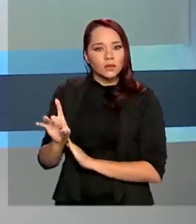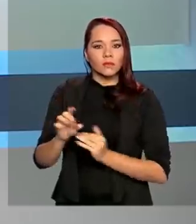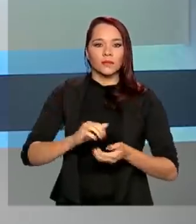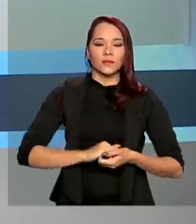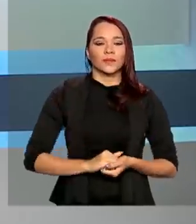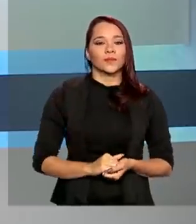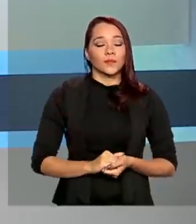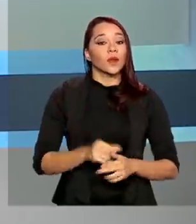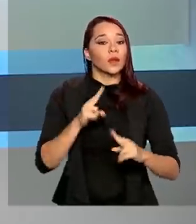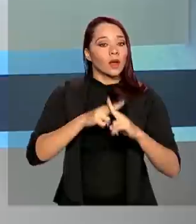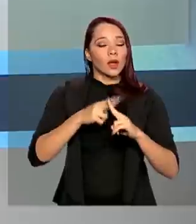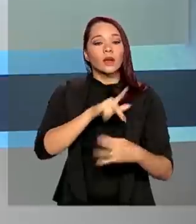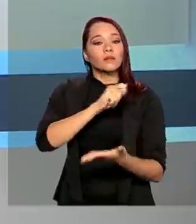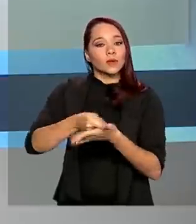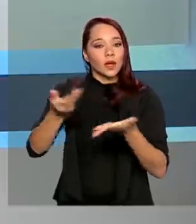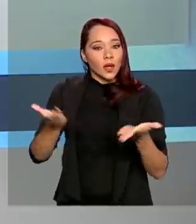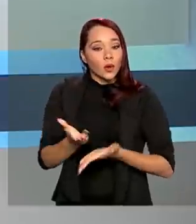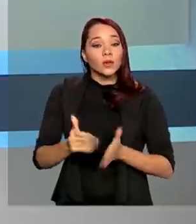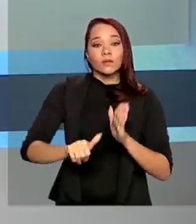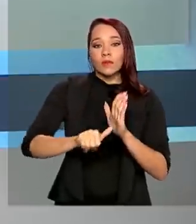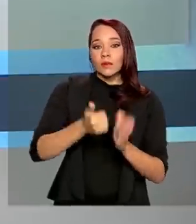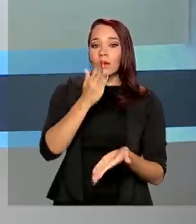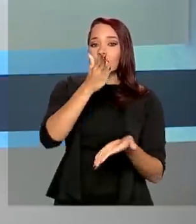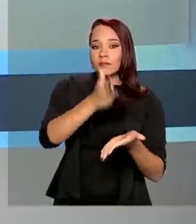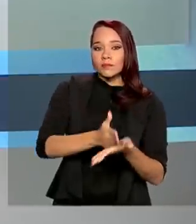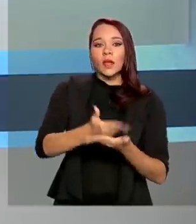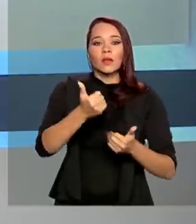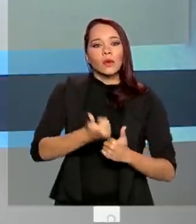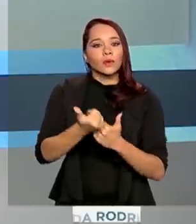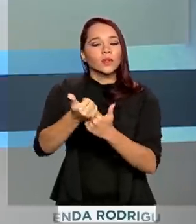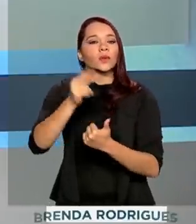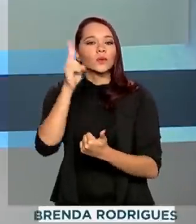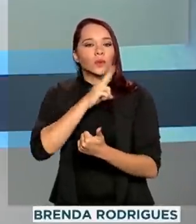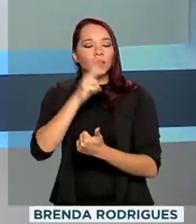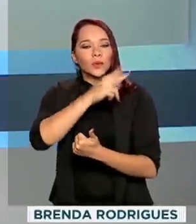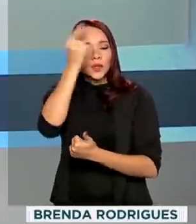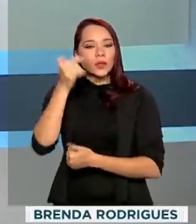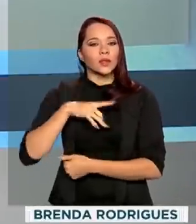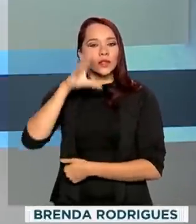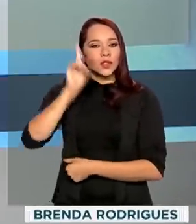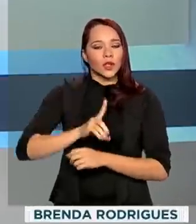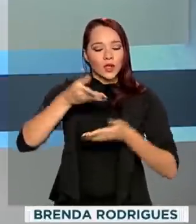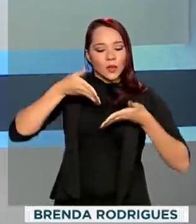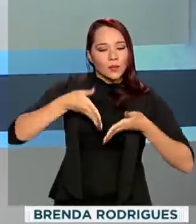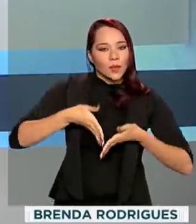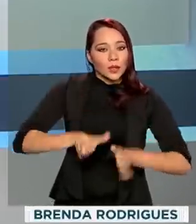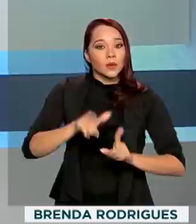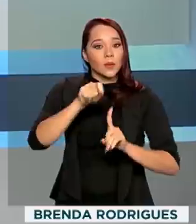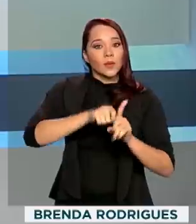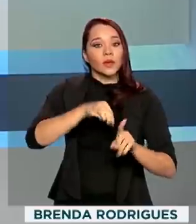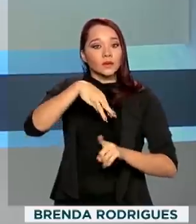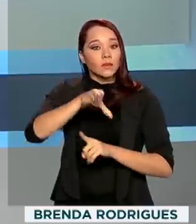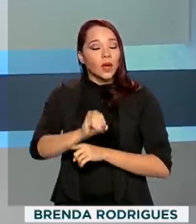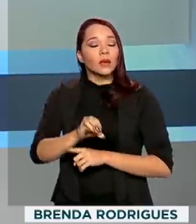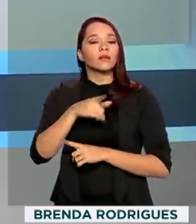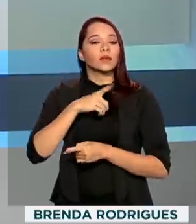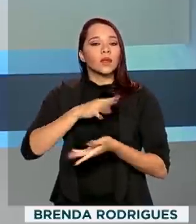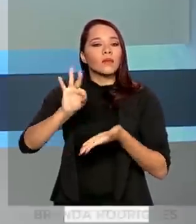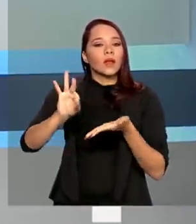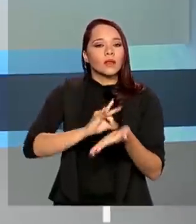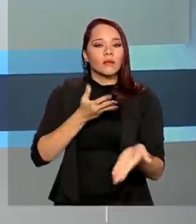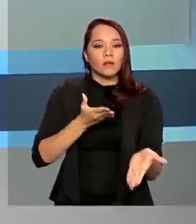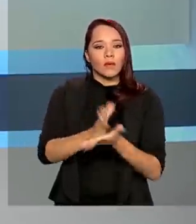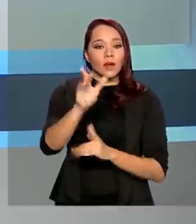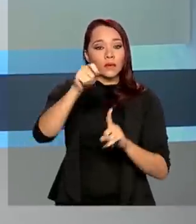A Caixa paga hoje a primeira parcela do auxílio emergencial para beneficiários nascidos em maio e que tiveram o cadastro